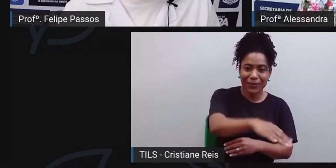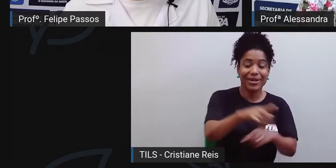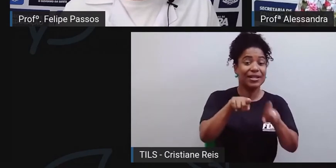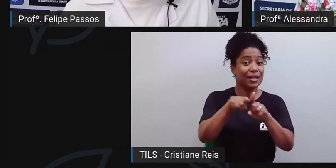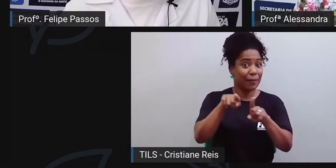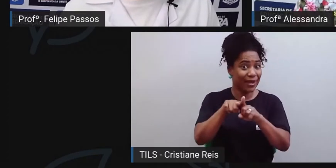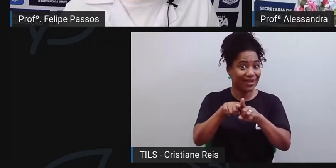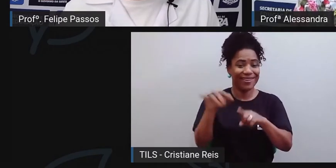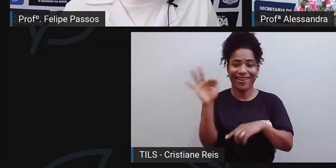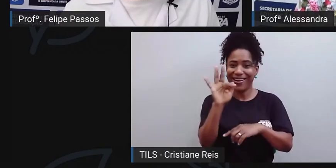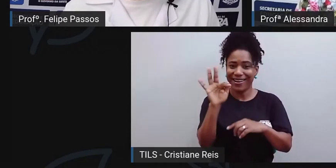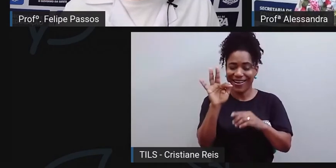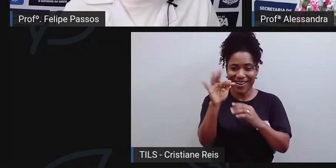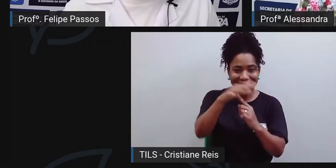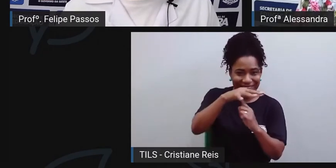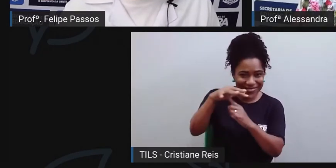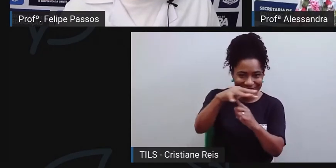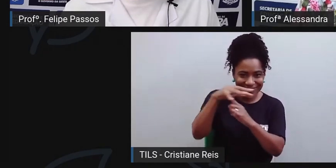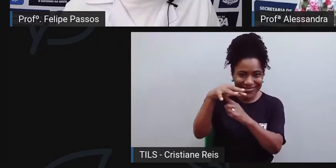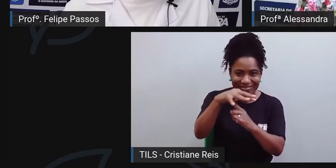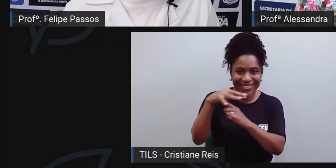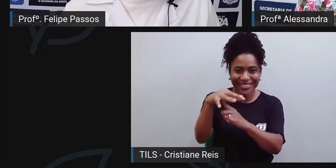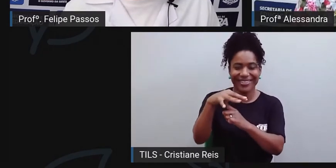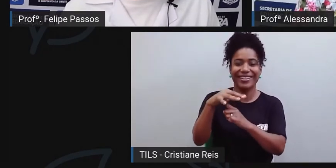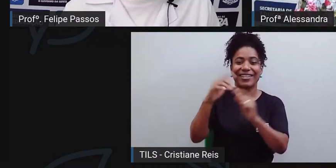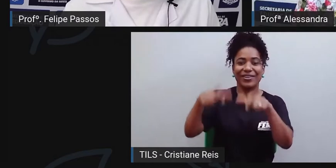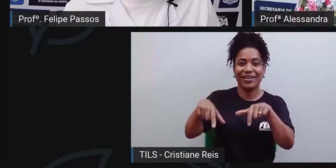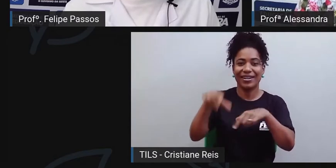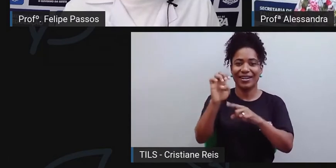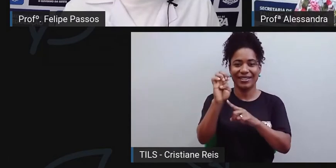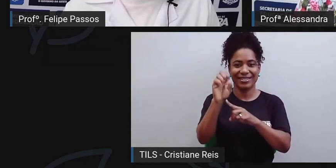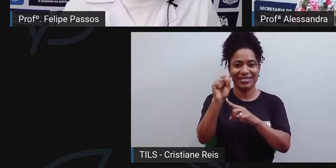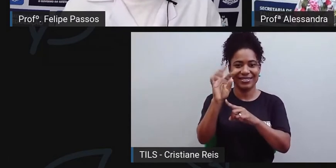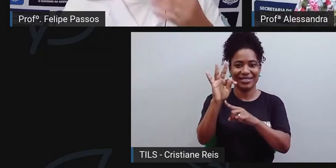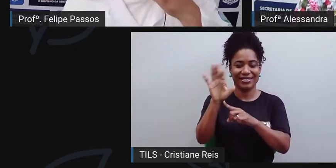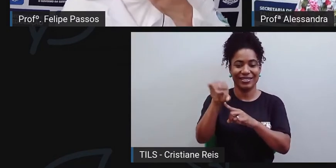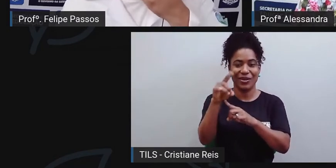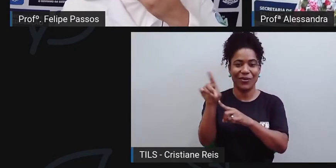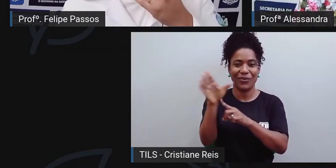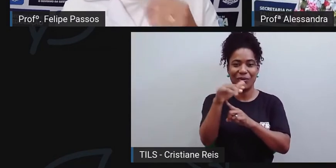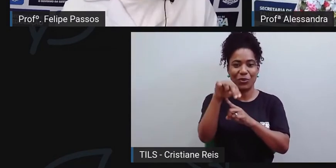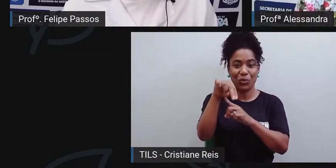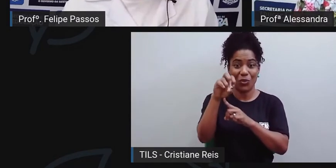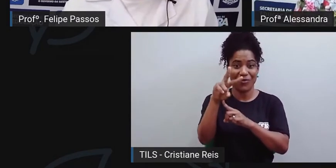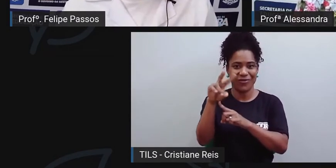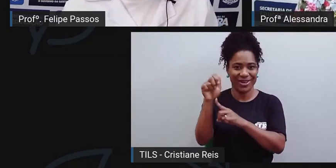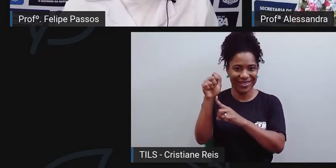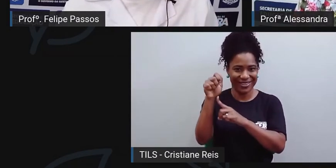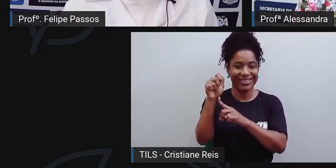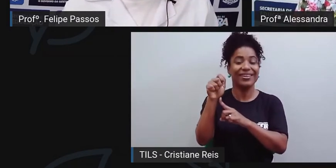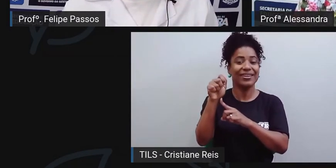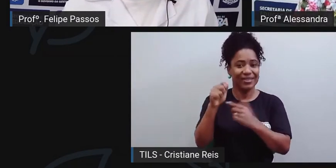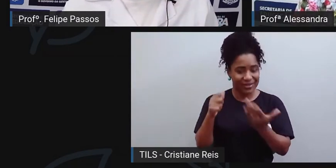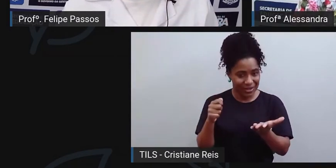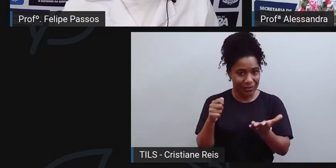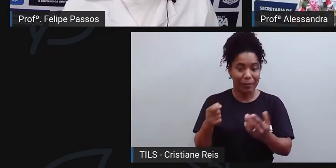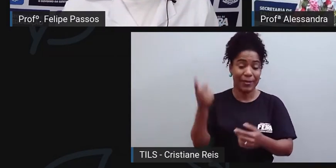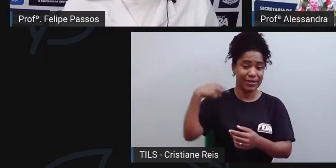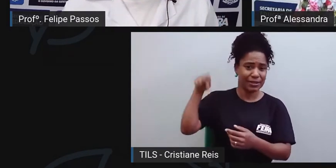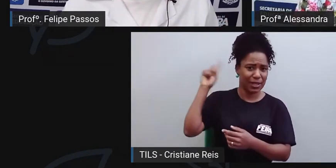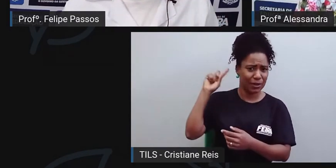a feira sempre esteve presente na minha vida. Então, na época da academia, na época que eu concluí o ensino médio,